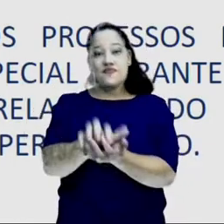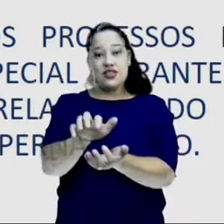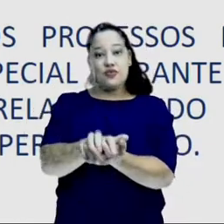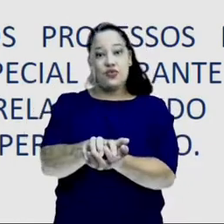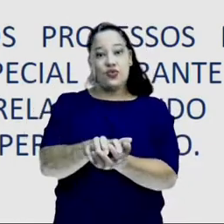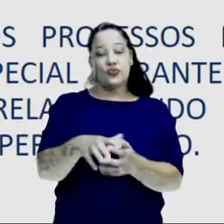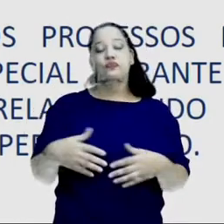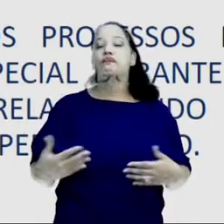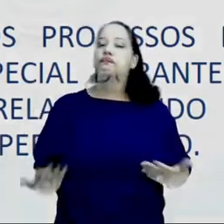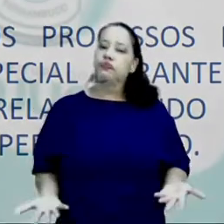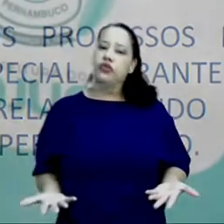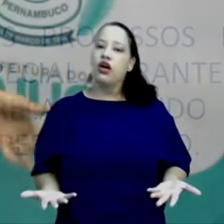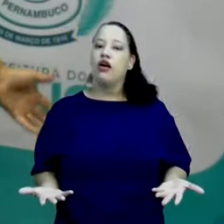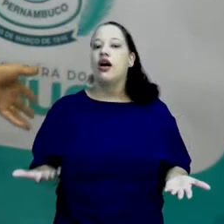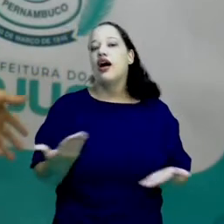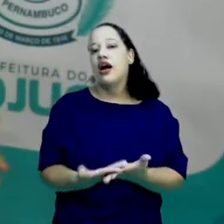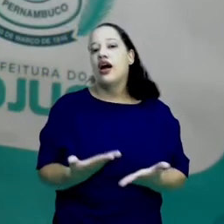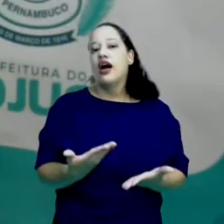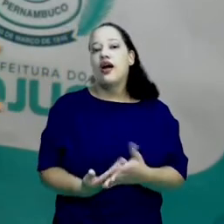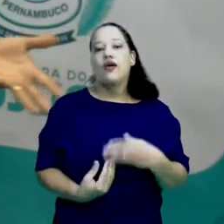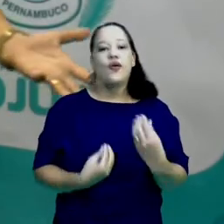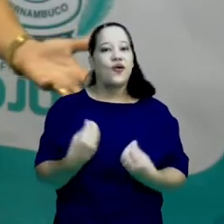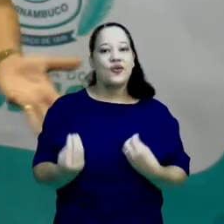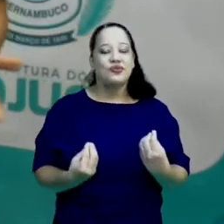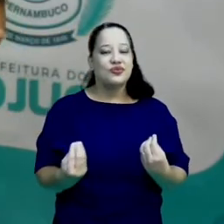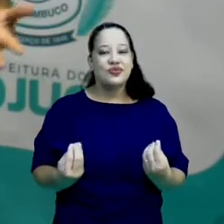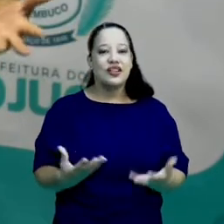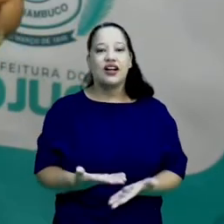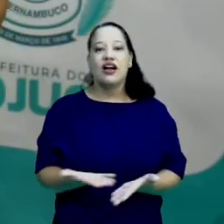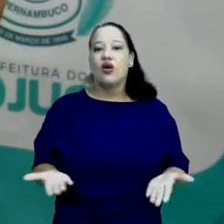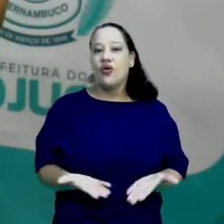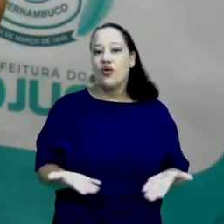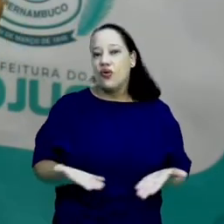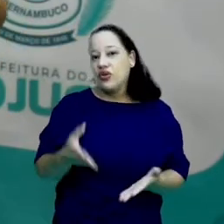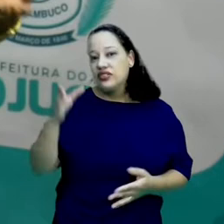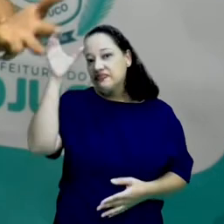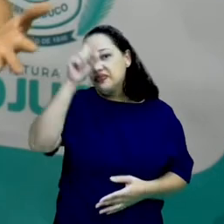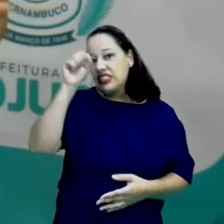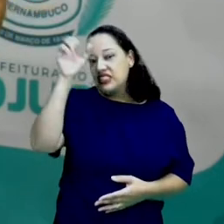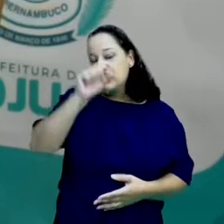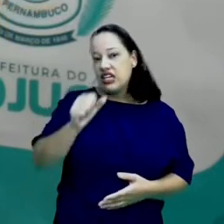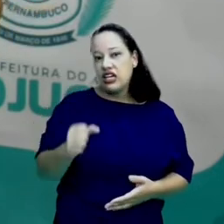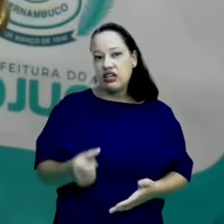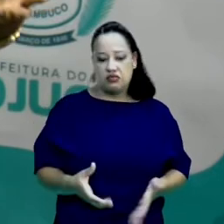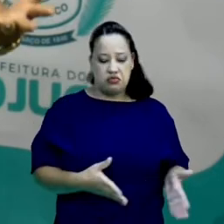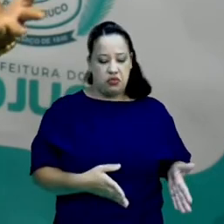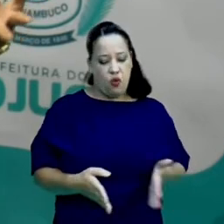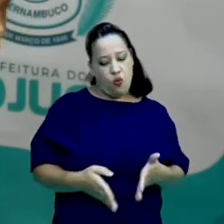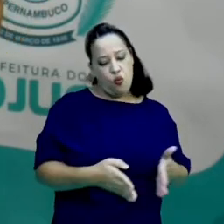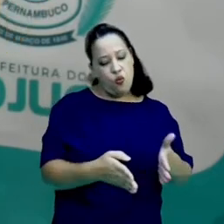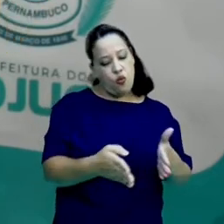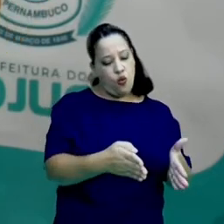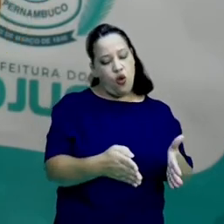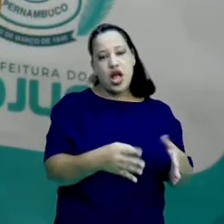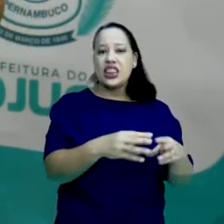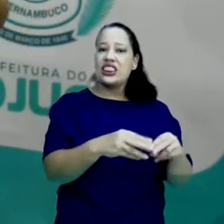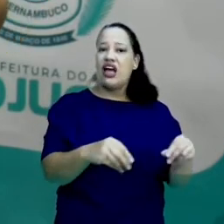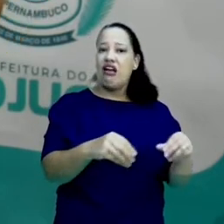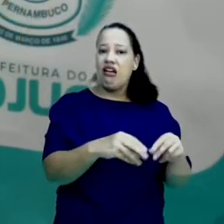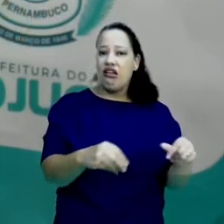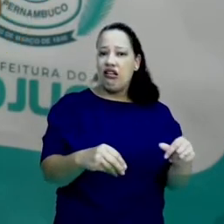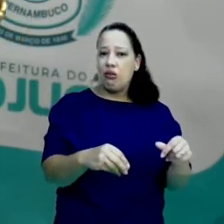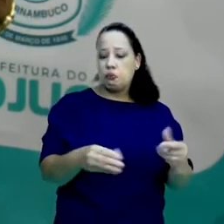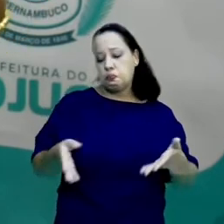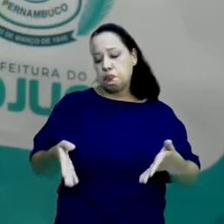E como será a nossa aula, professora? Como é que a gente vai falar sobre rotas terrestres e essas